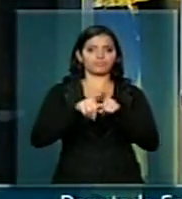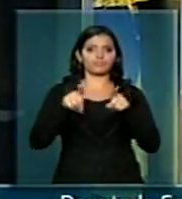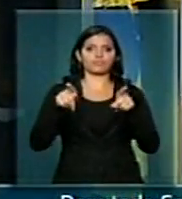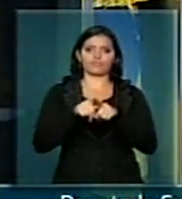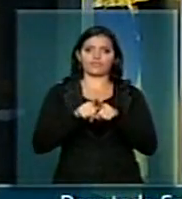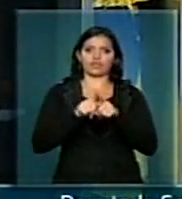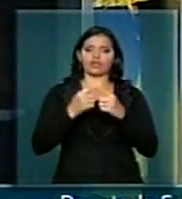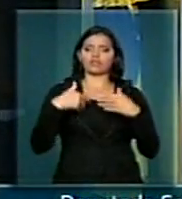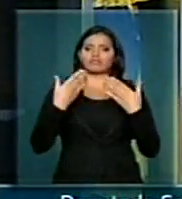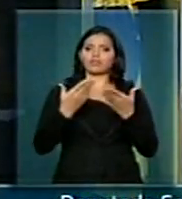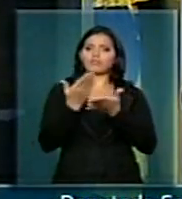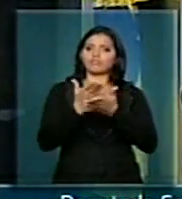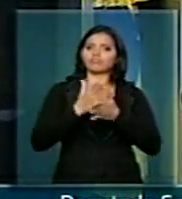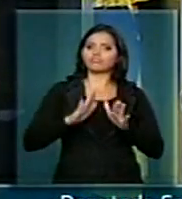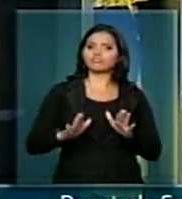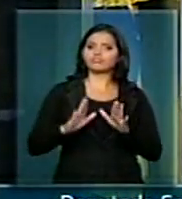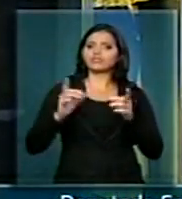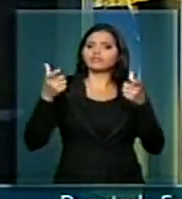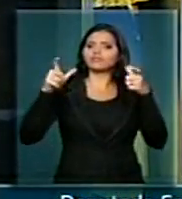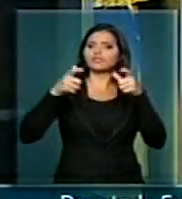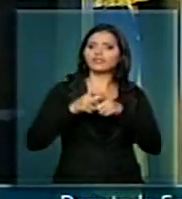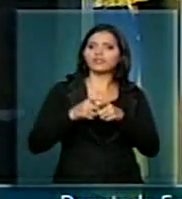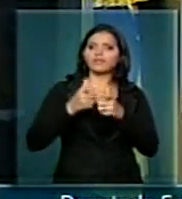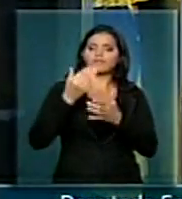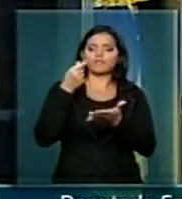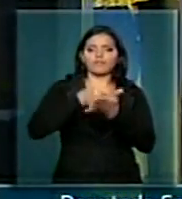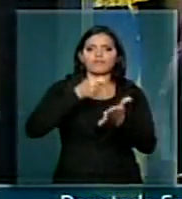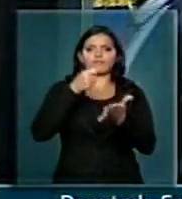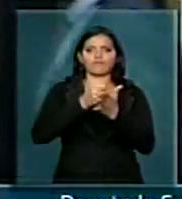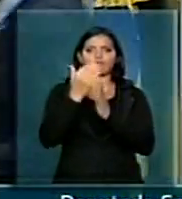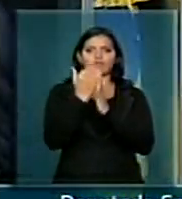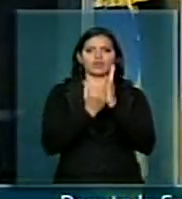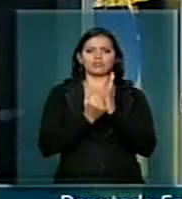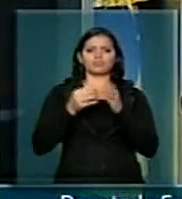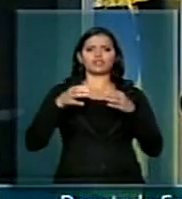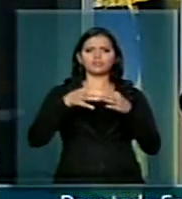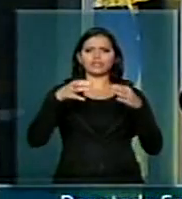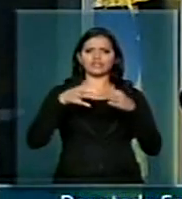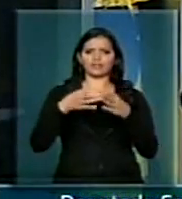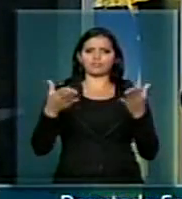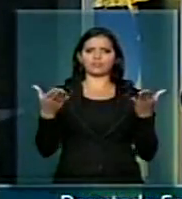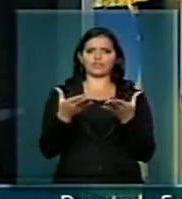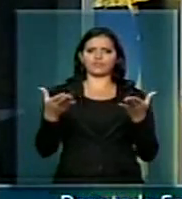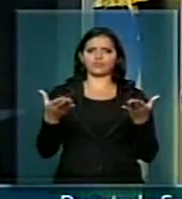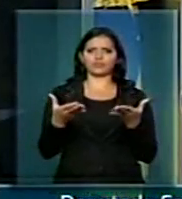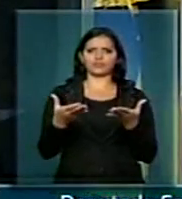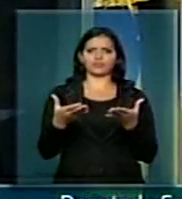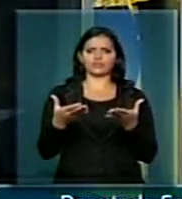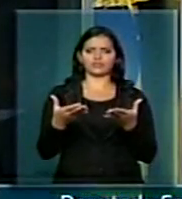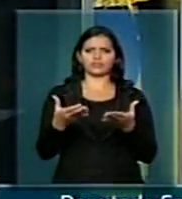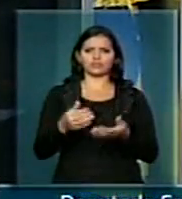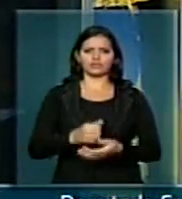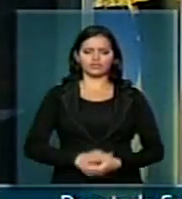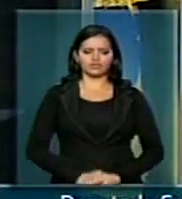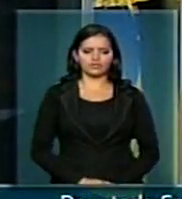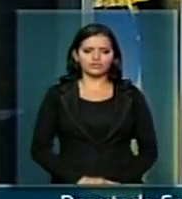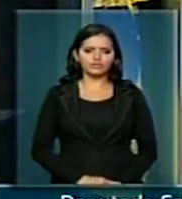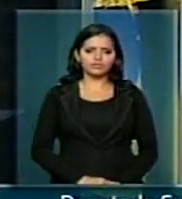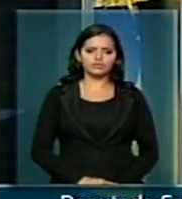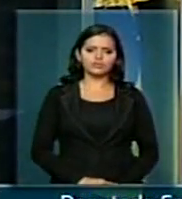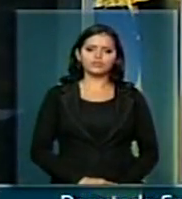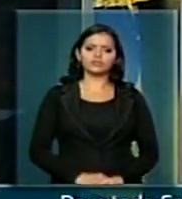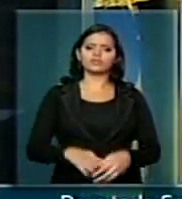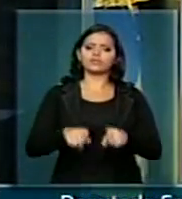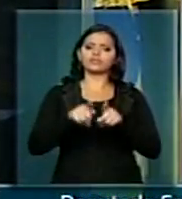desoneração da folha de pagamento e, principalmente, também, aumentando as taxas, como eu